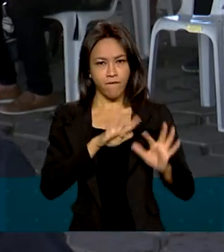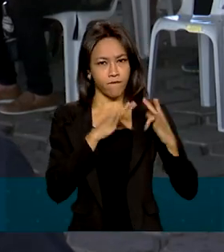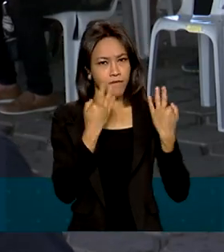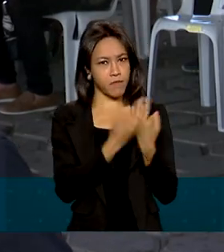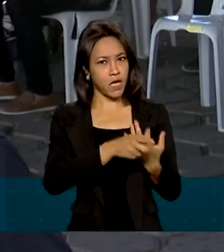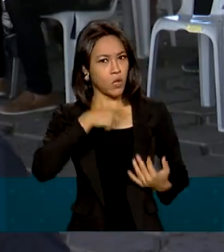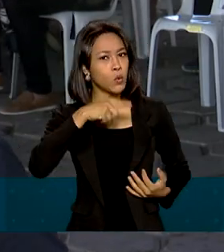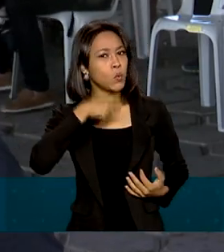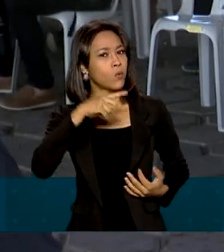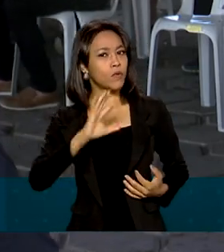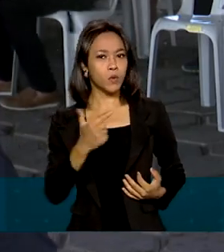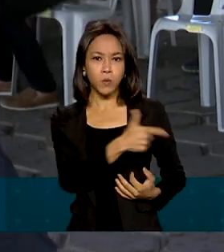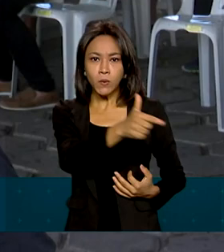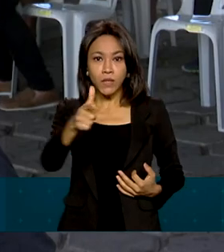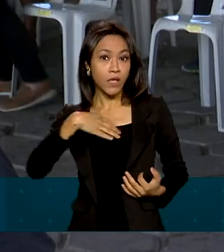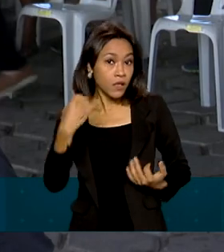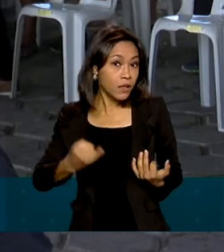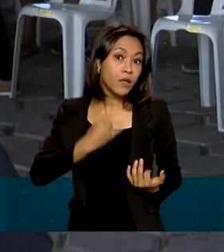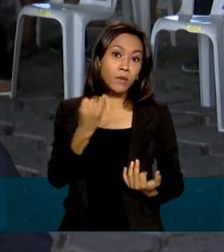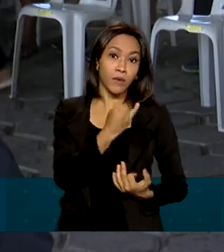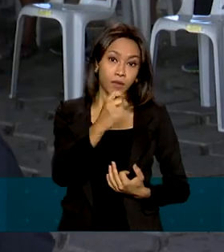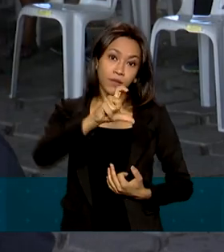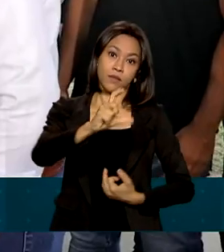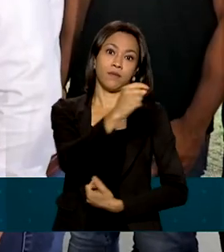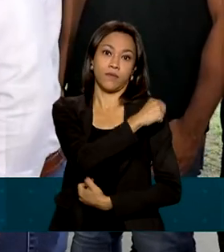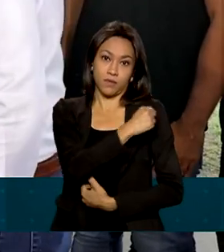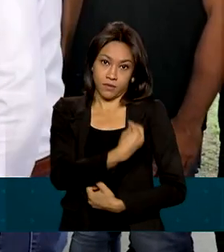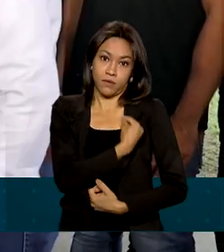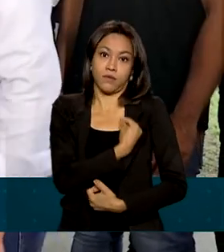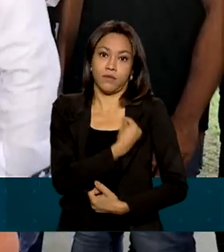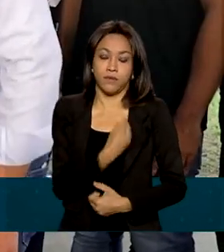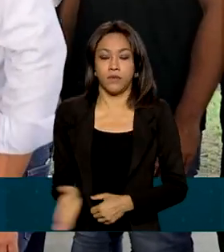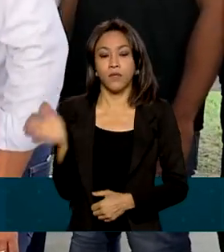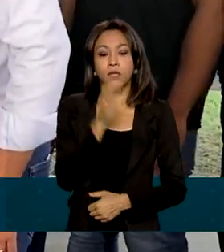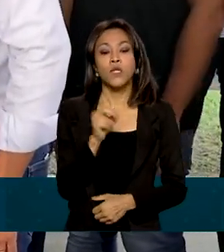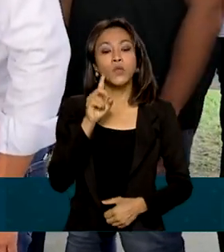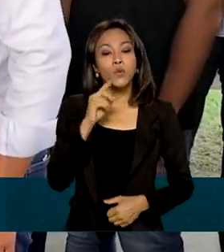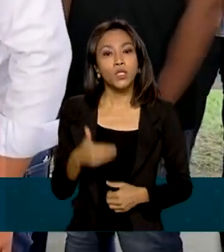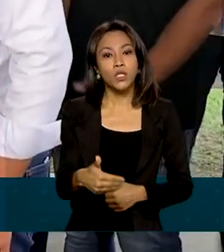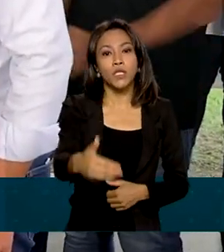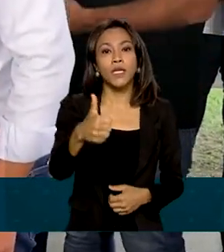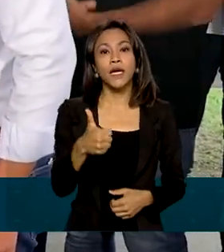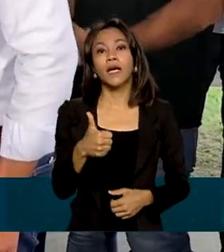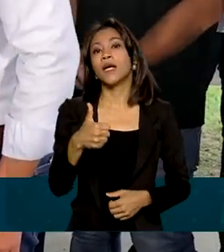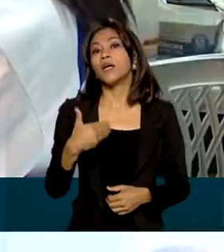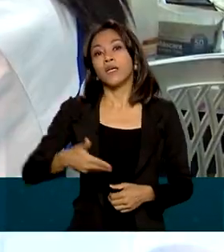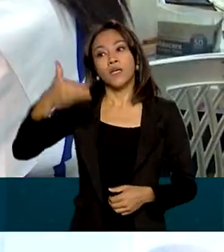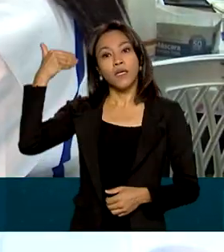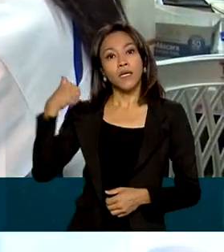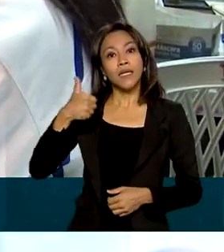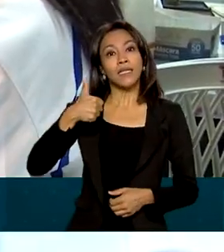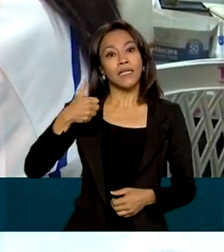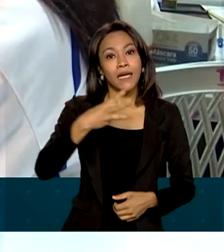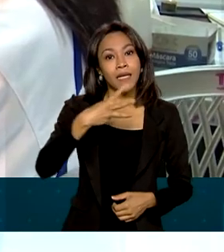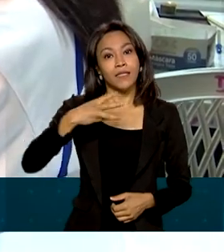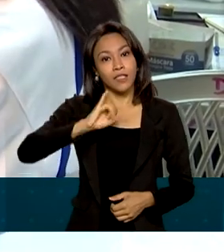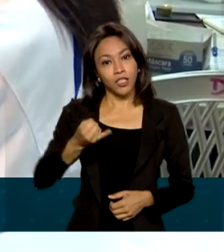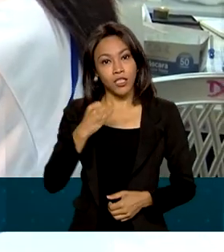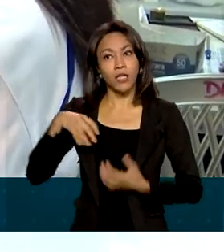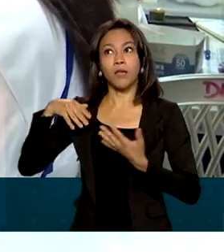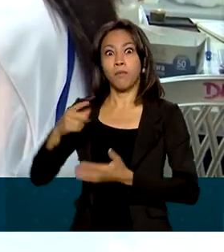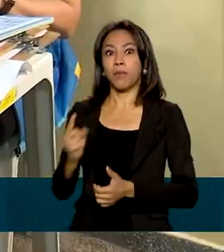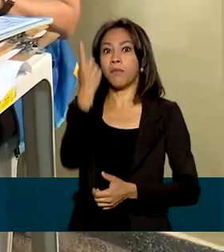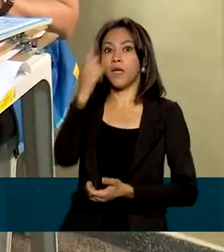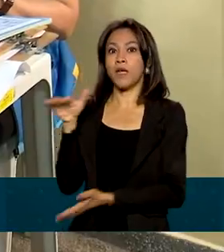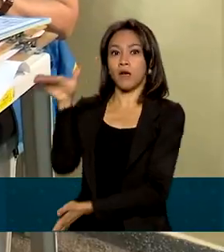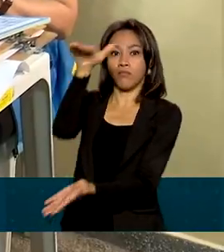dúvidas da importância da vacina na nossa vida. No dia 13 de janeiro, o governo federal recebeu a primeira remessa de vacinas